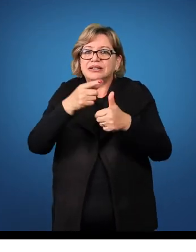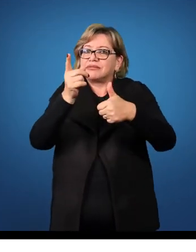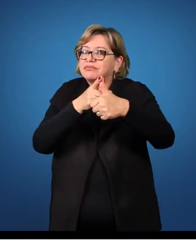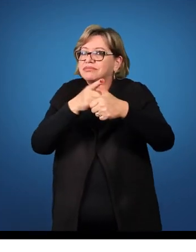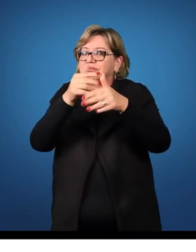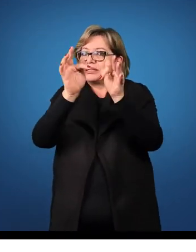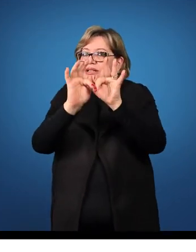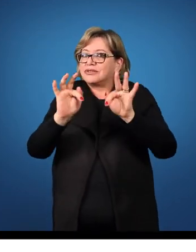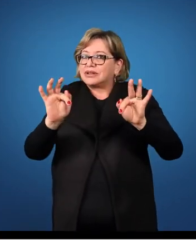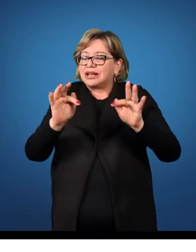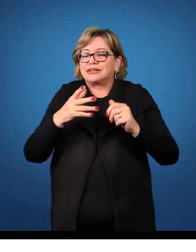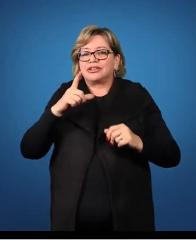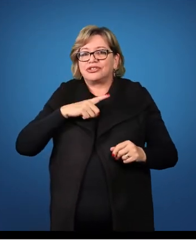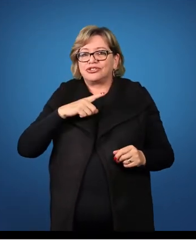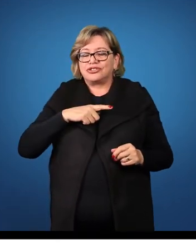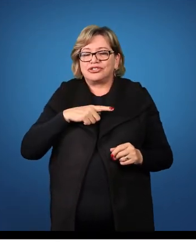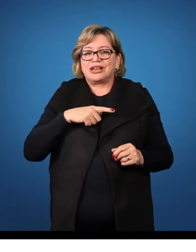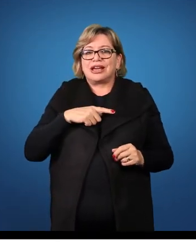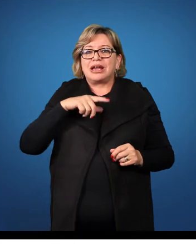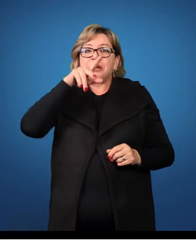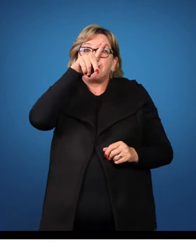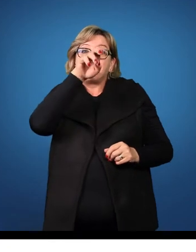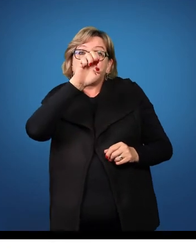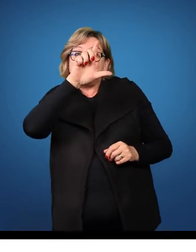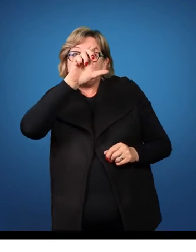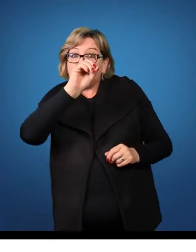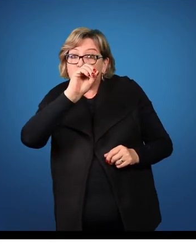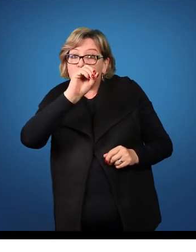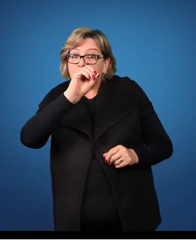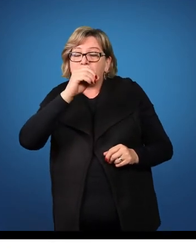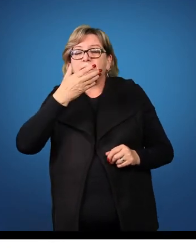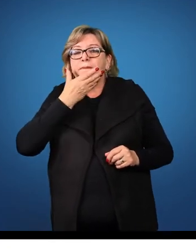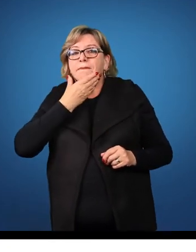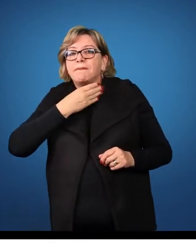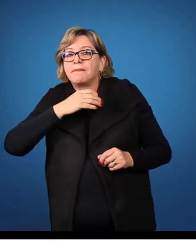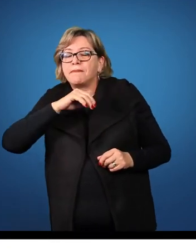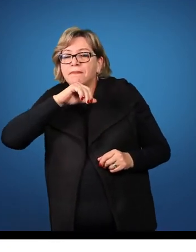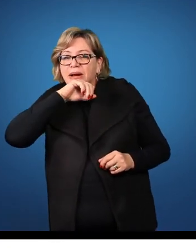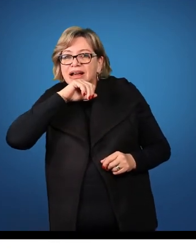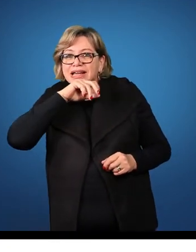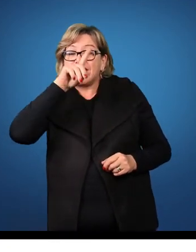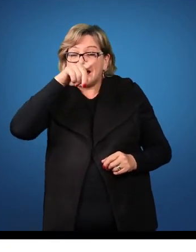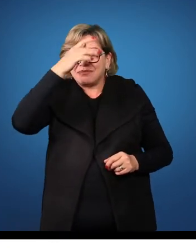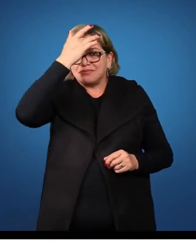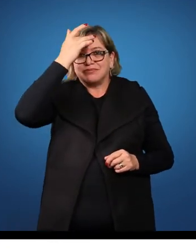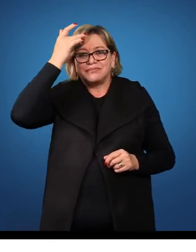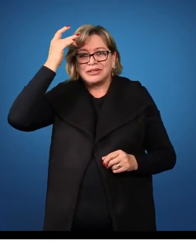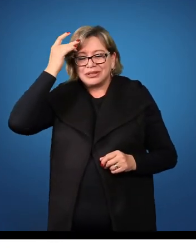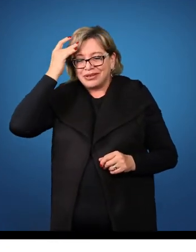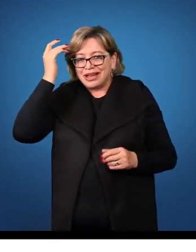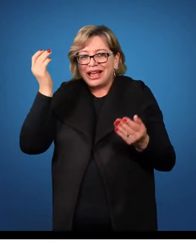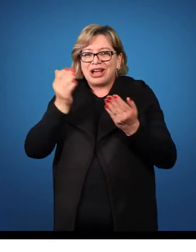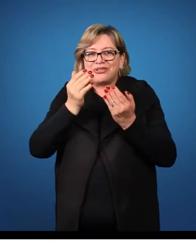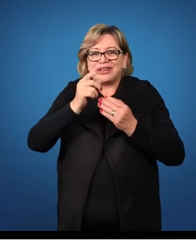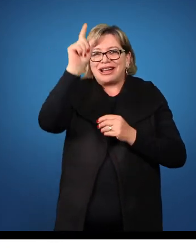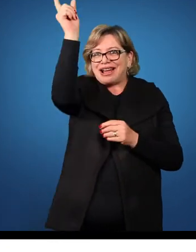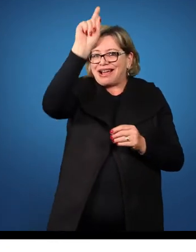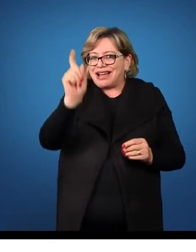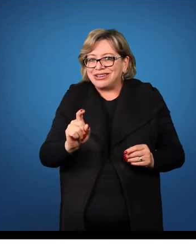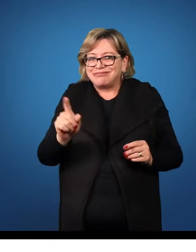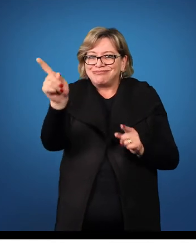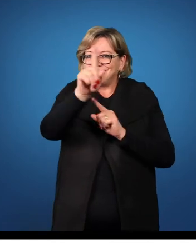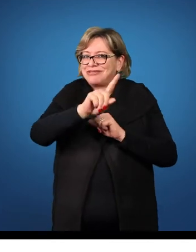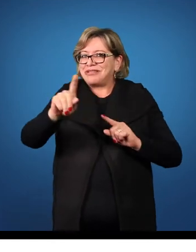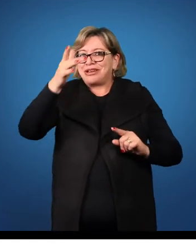pelo pai, o pai é pessoa, o pai é ser animado, ser vivo. Raio não é pessoa,